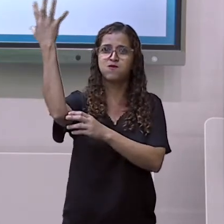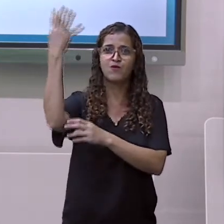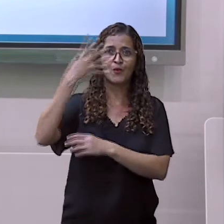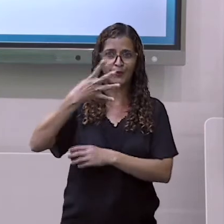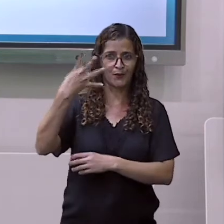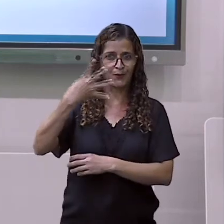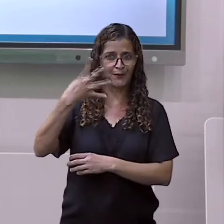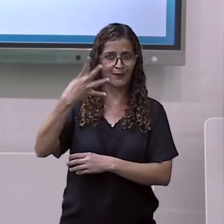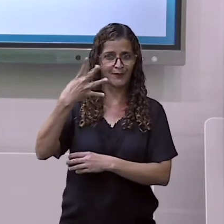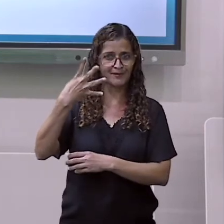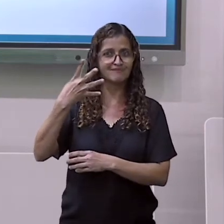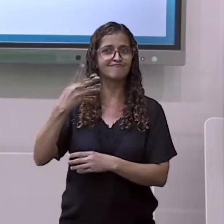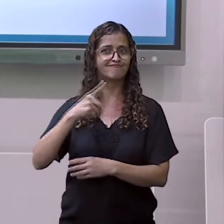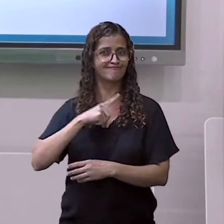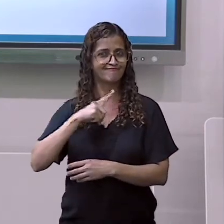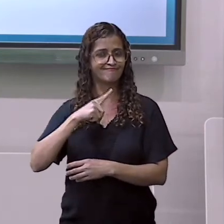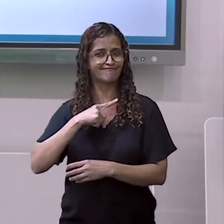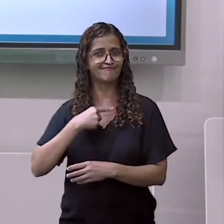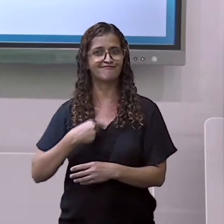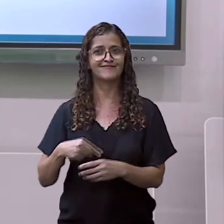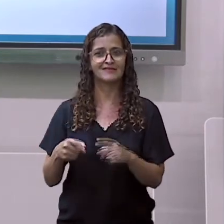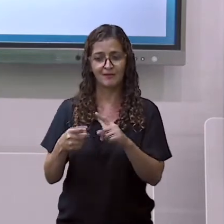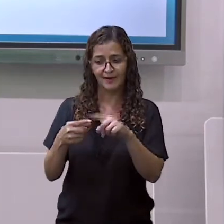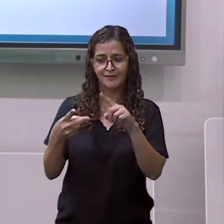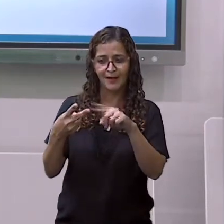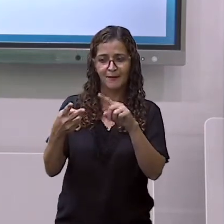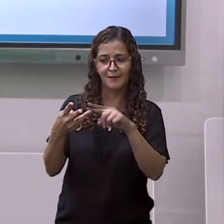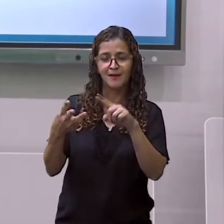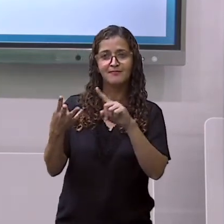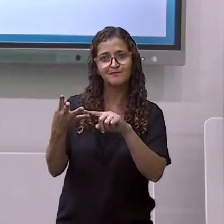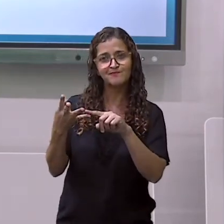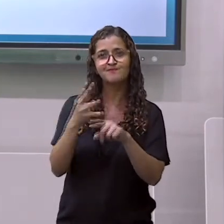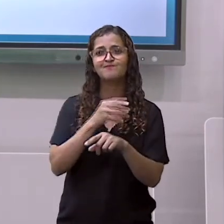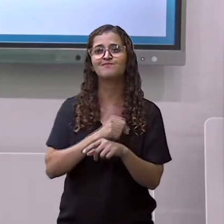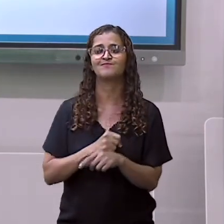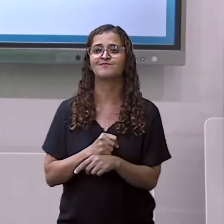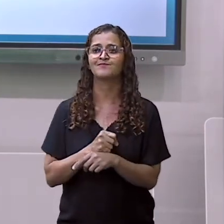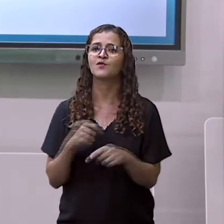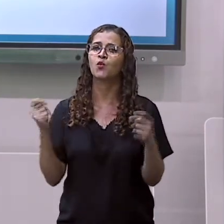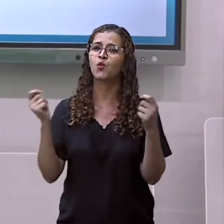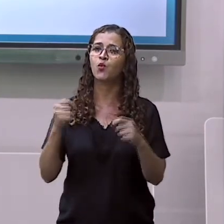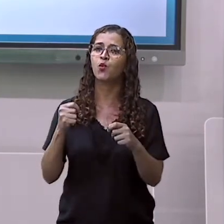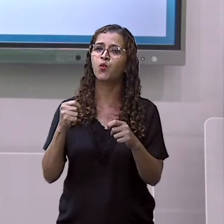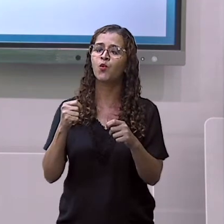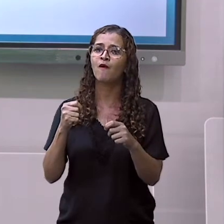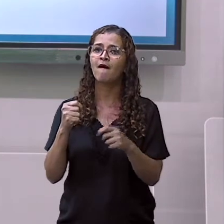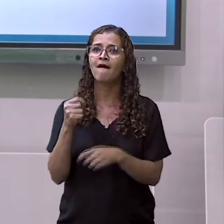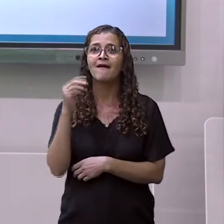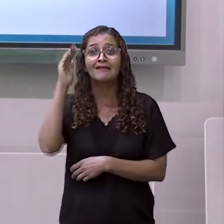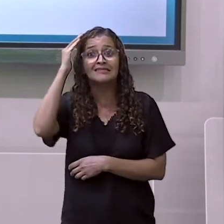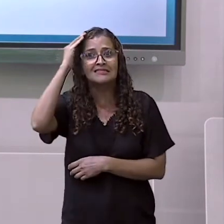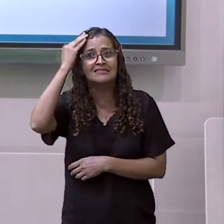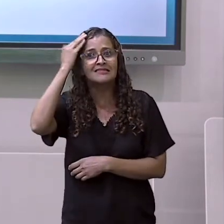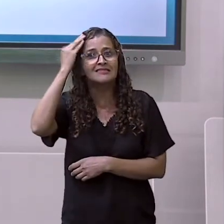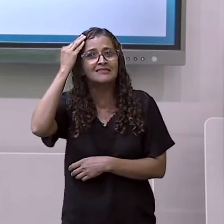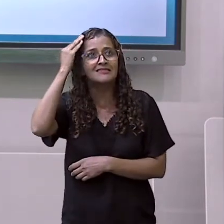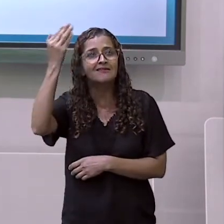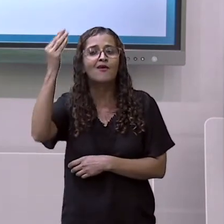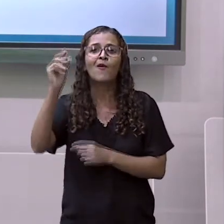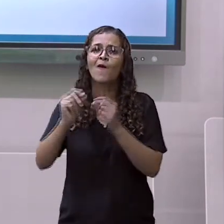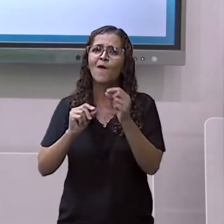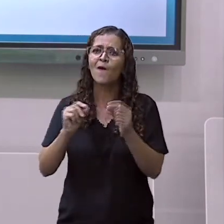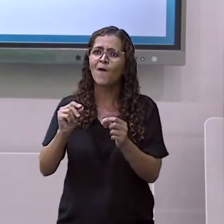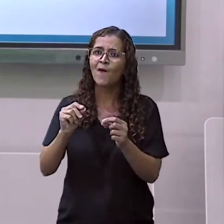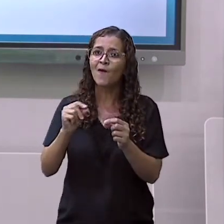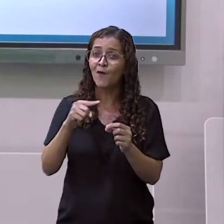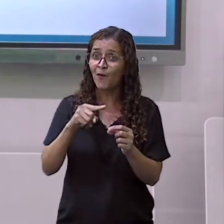e inverno. Nós descobrimos que precisa o quê? Finalizar uma para começar a